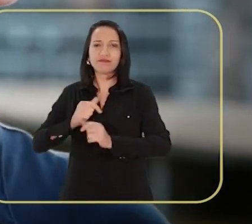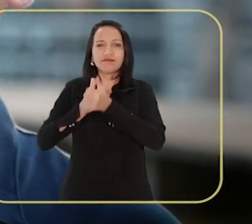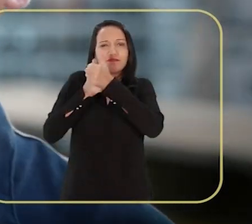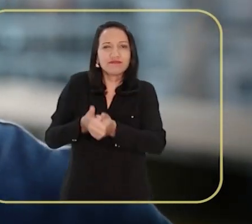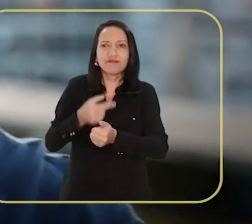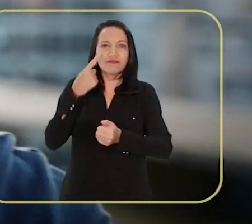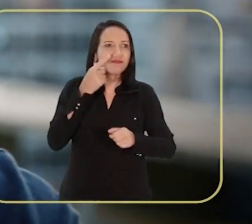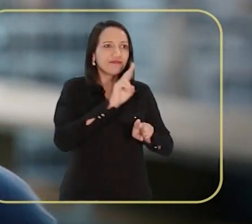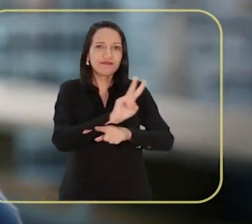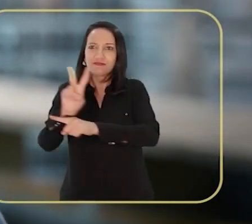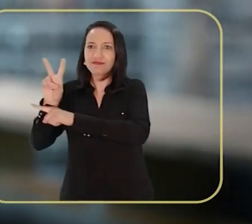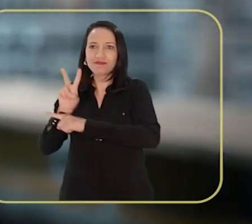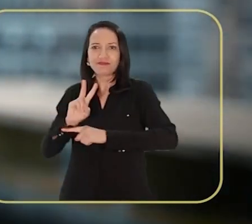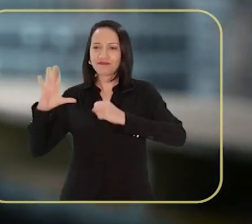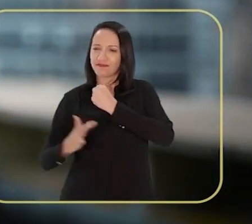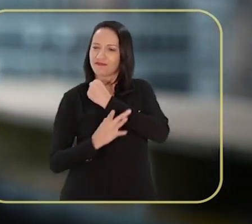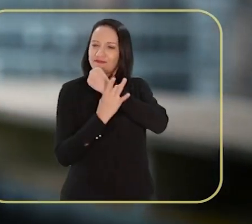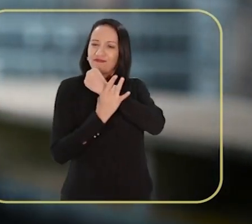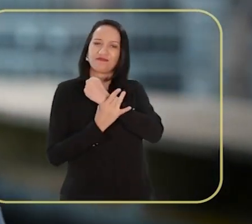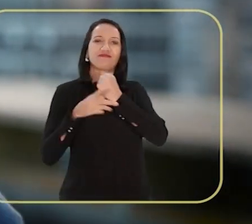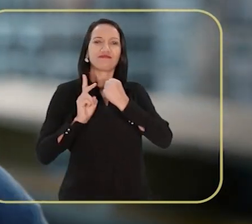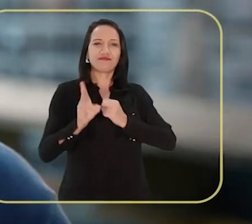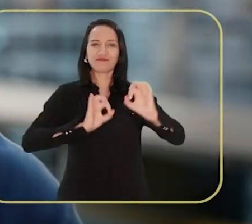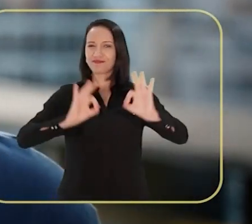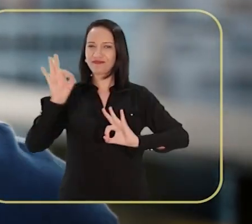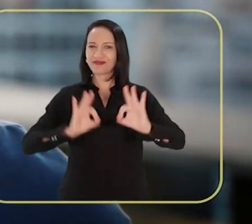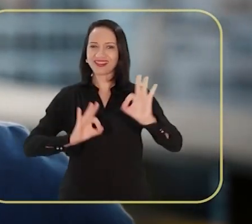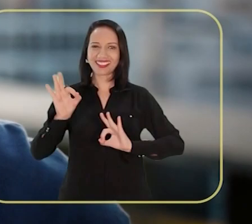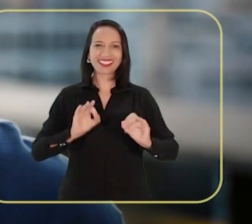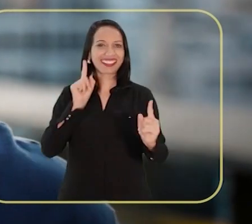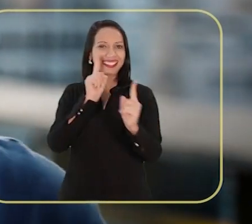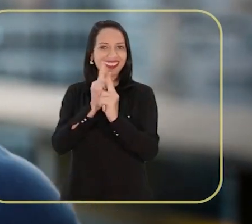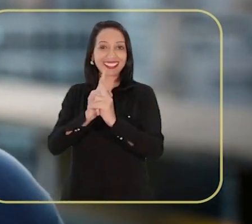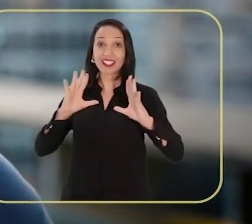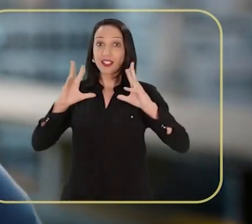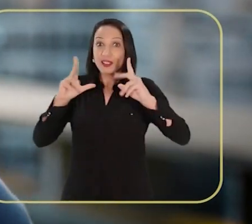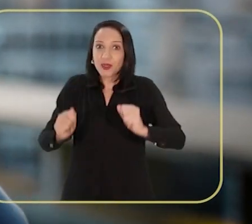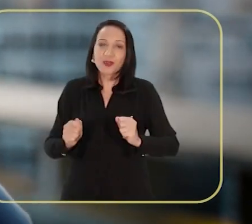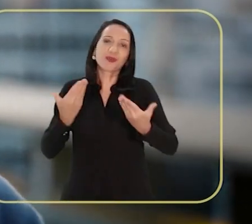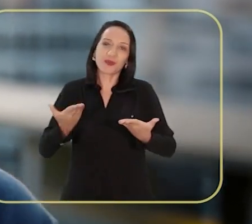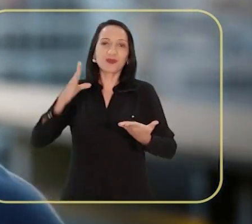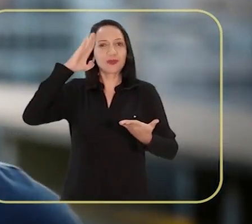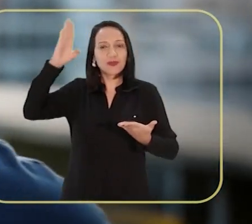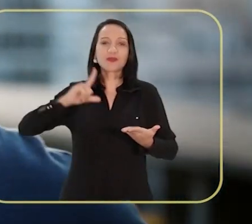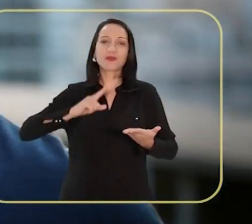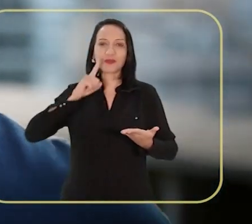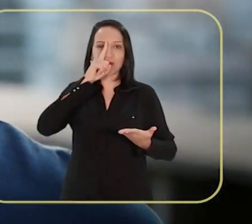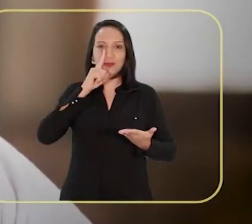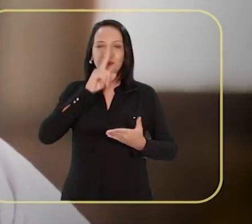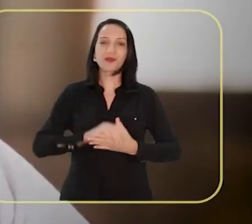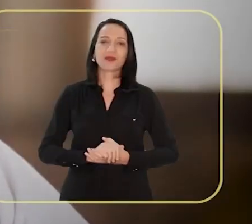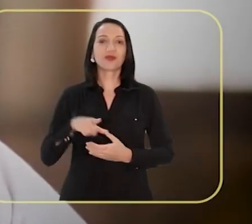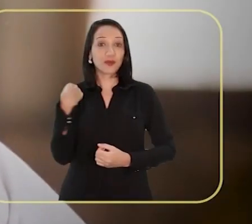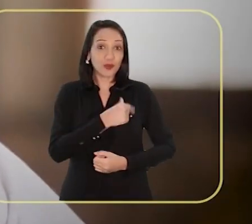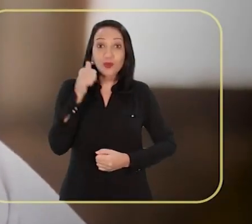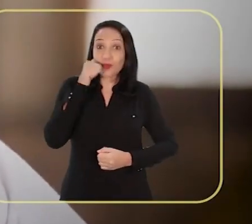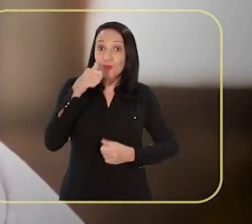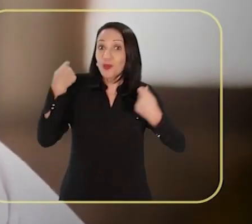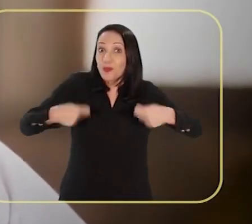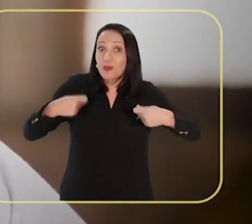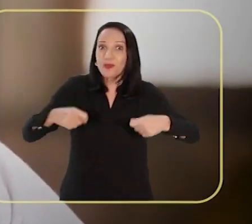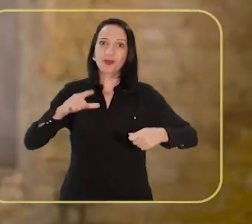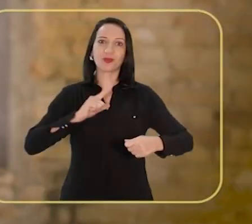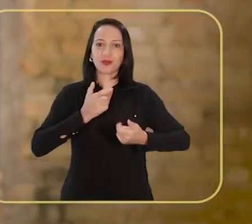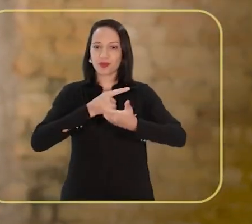acompanhar, cuidar, dar toda a segurança e estarmos preparados para atender todos os casos, incluindo os mais urgentes. Ah, nós mulheres